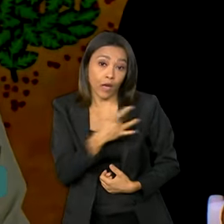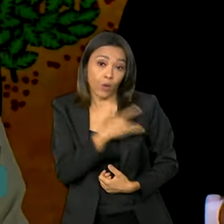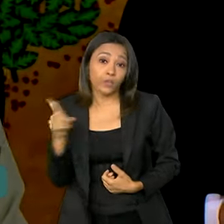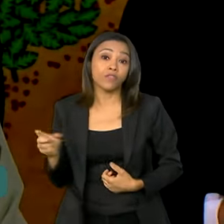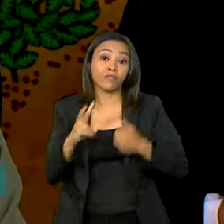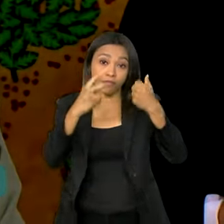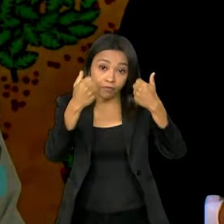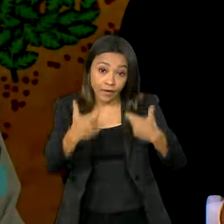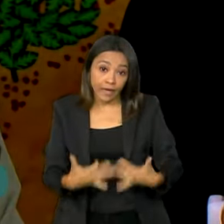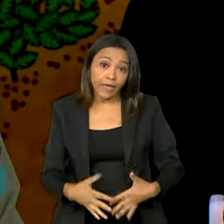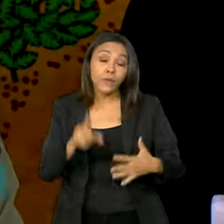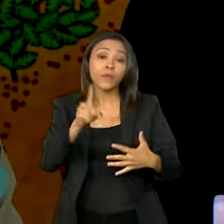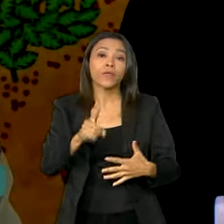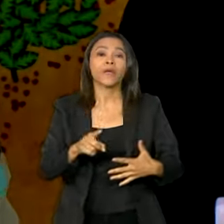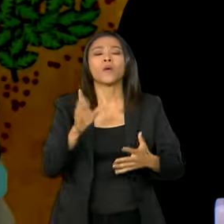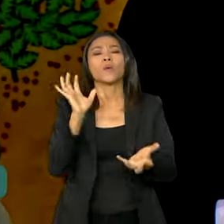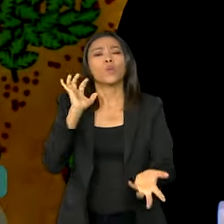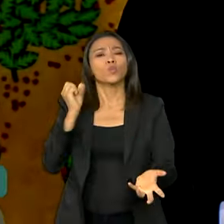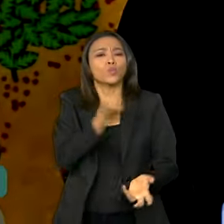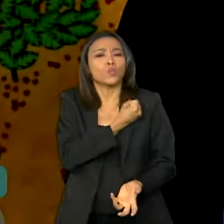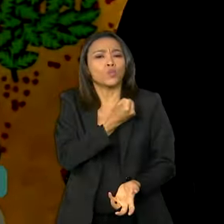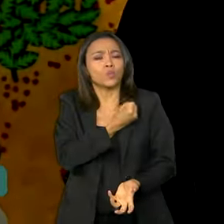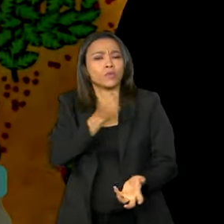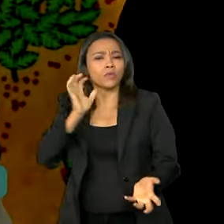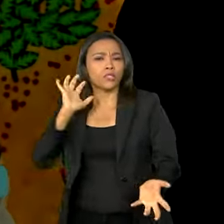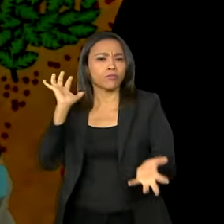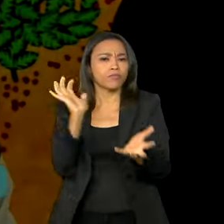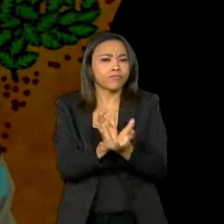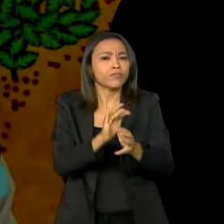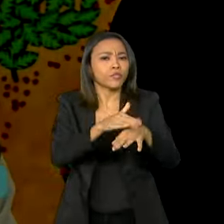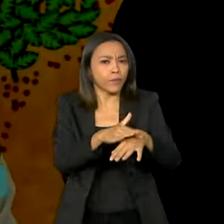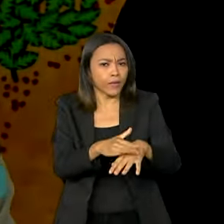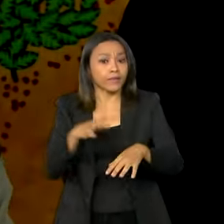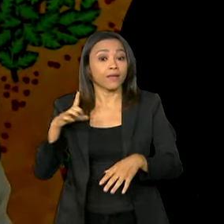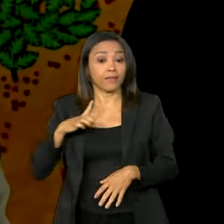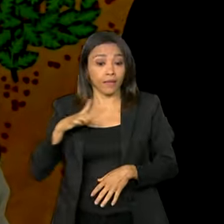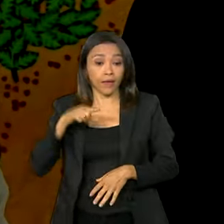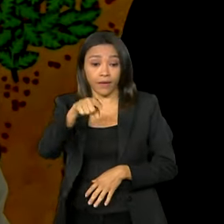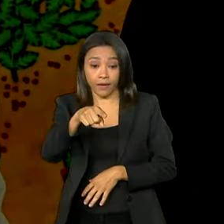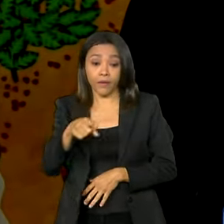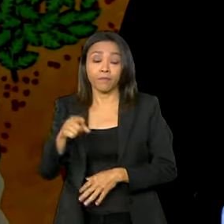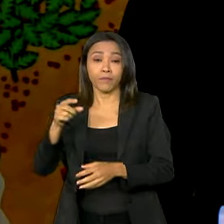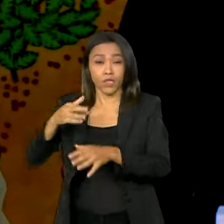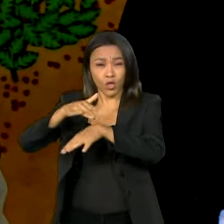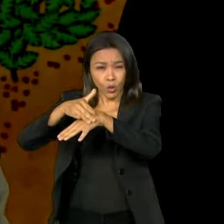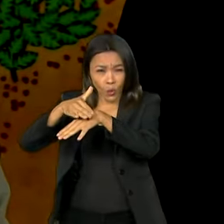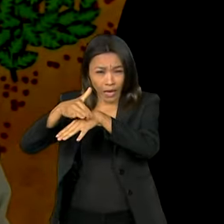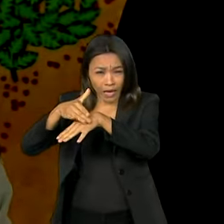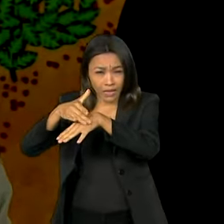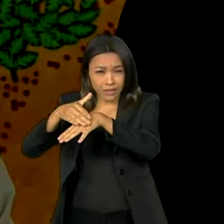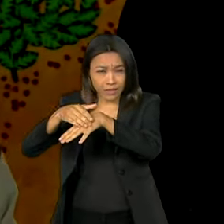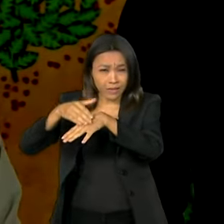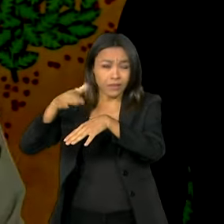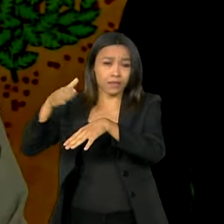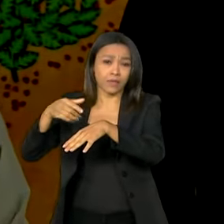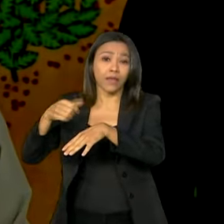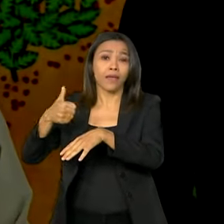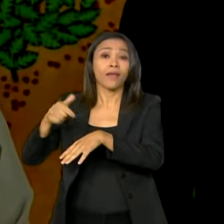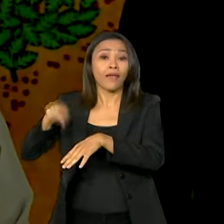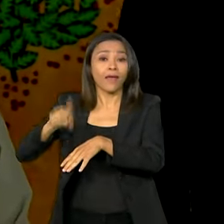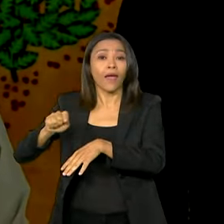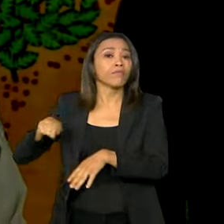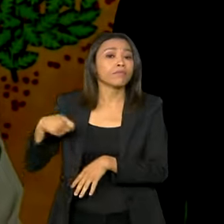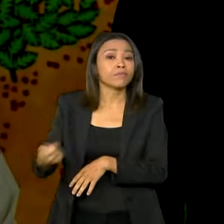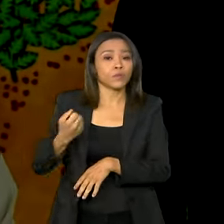internacional de doenças. Existe uma classificação de doenças, que atualmente é 10, que se